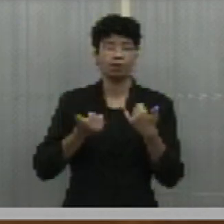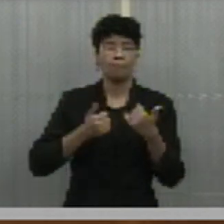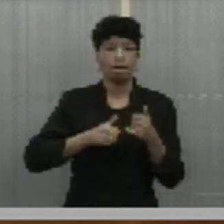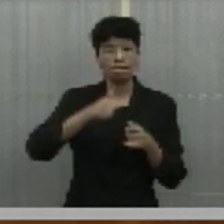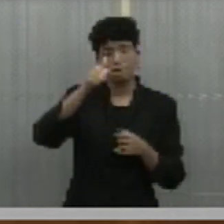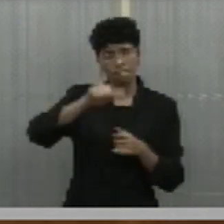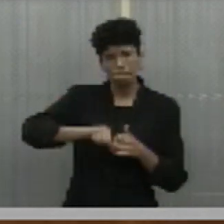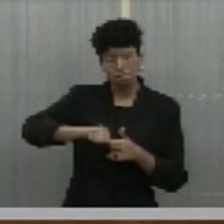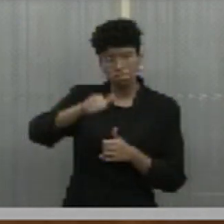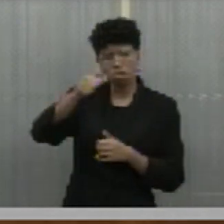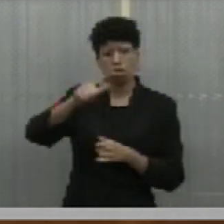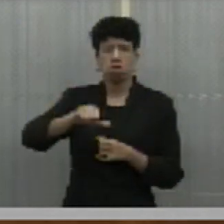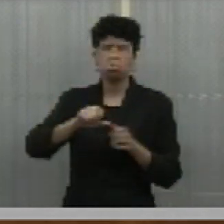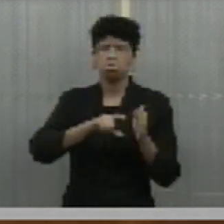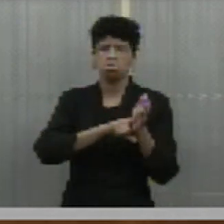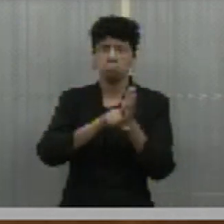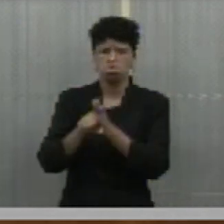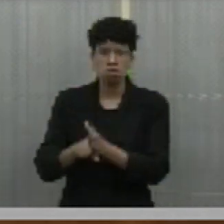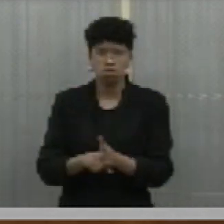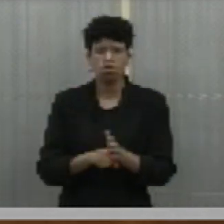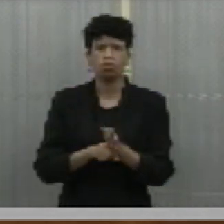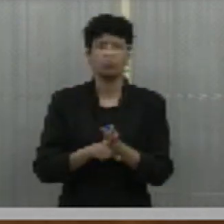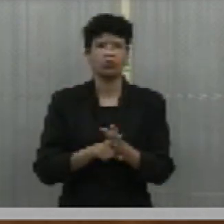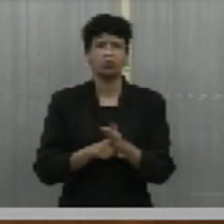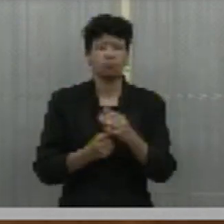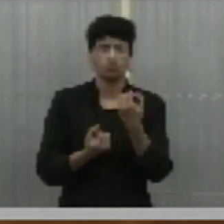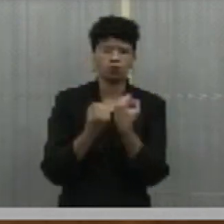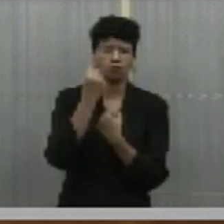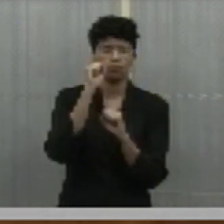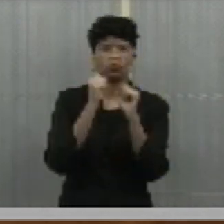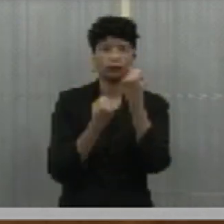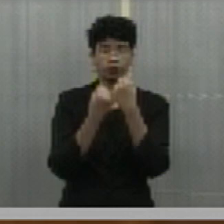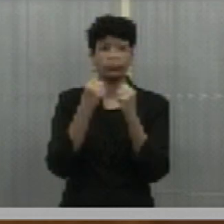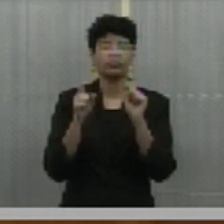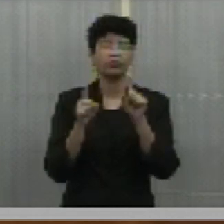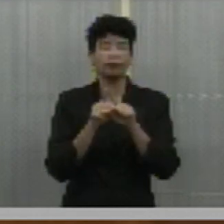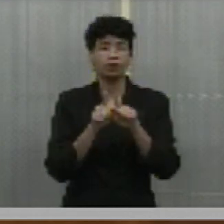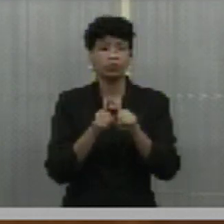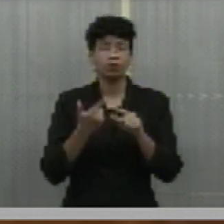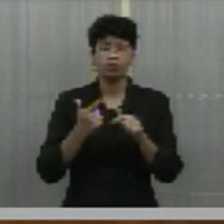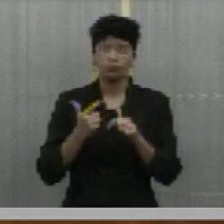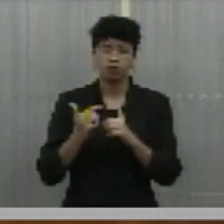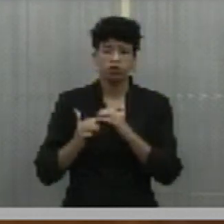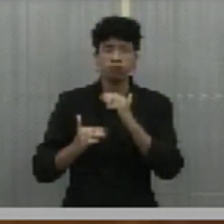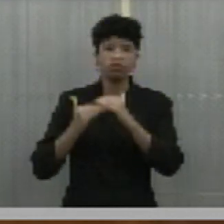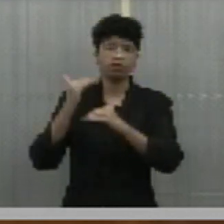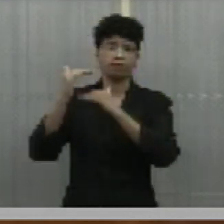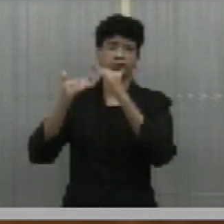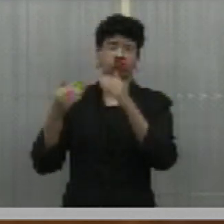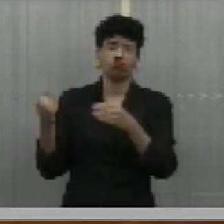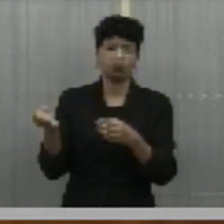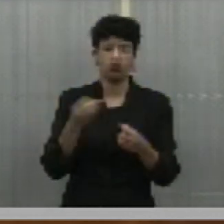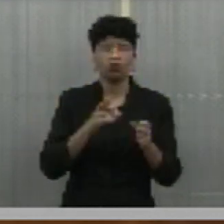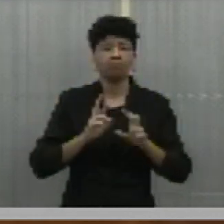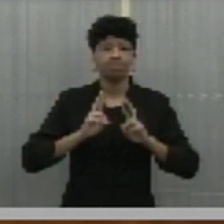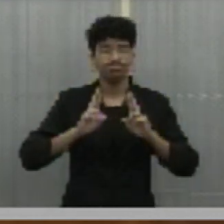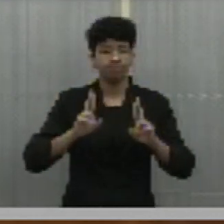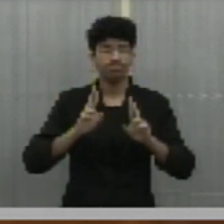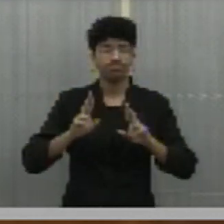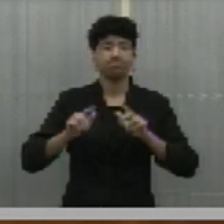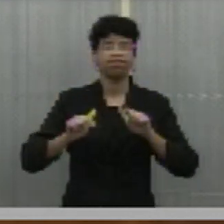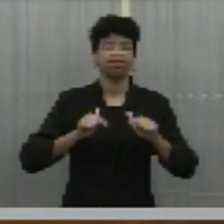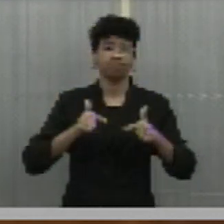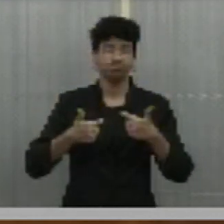de sistemas operacionais, mas também a oportunidade de gerar e de se avançar em novas perspectivas de trabalho.